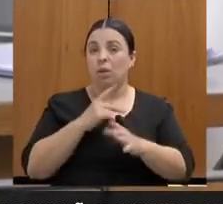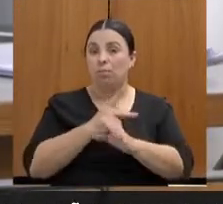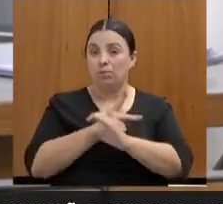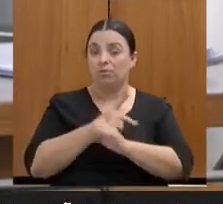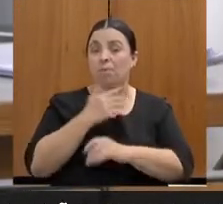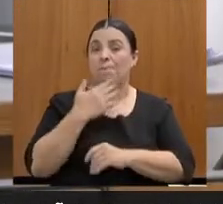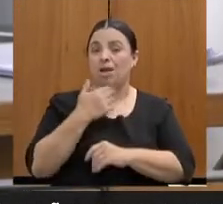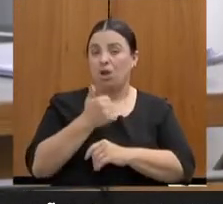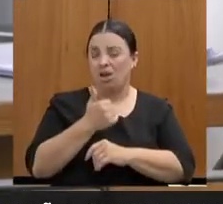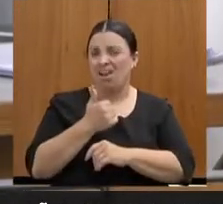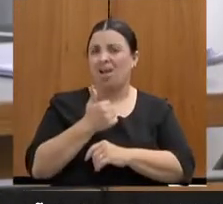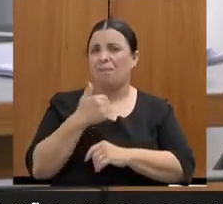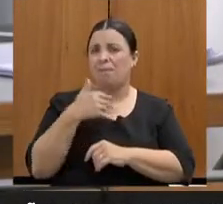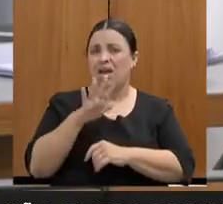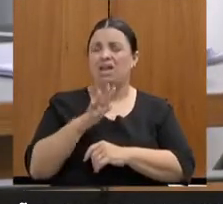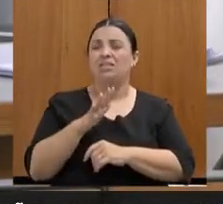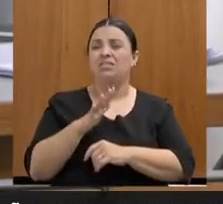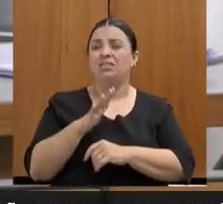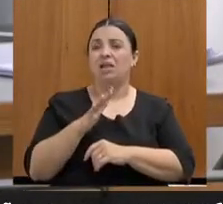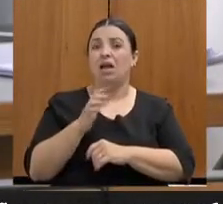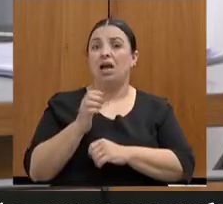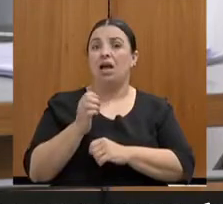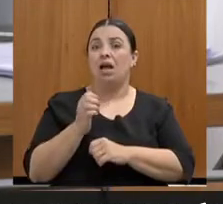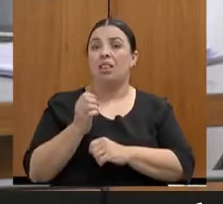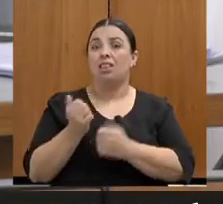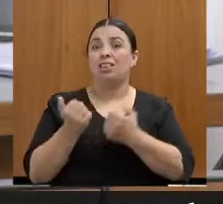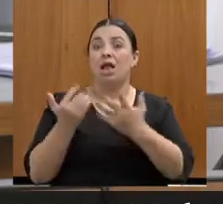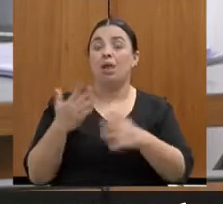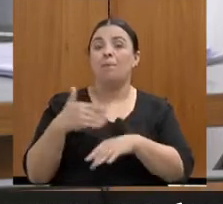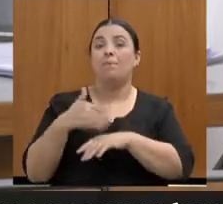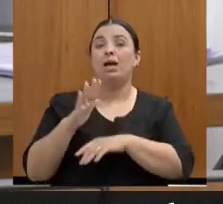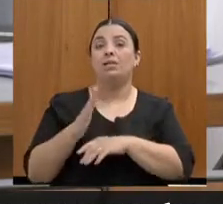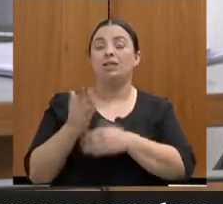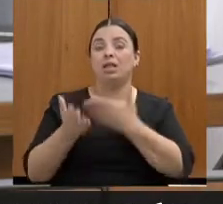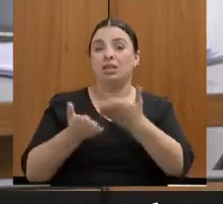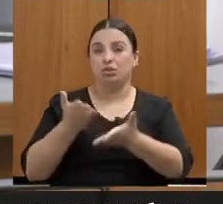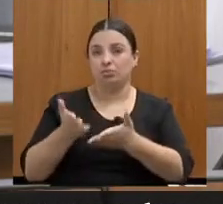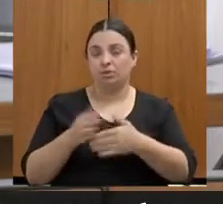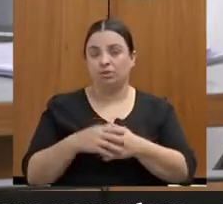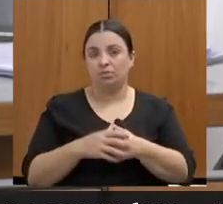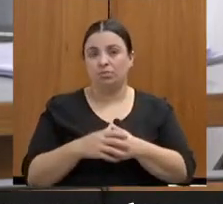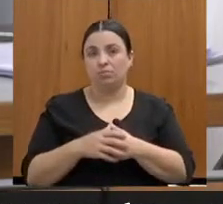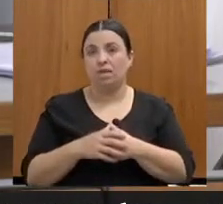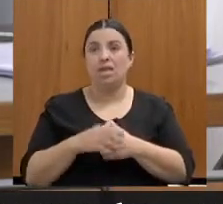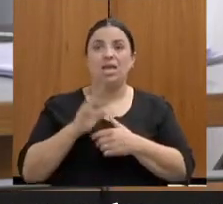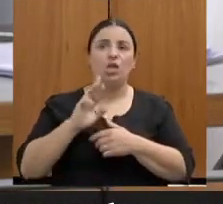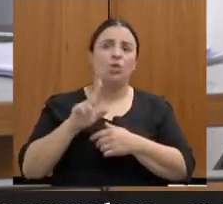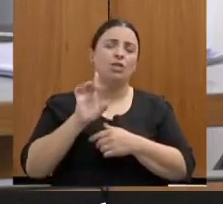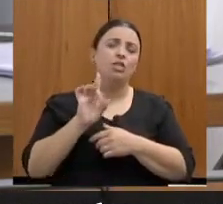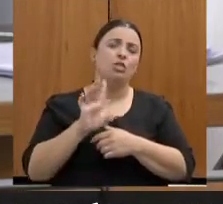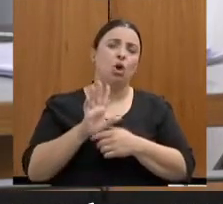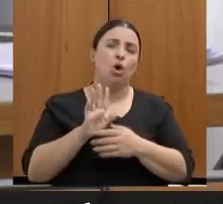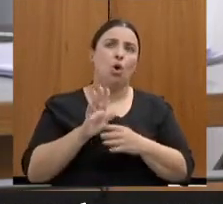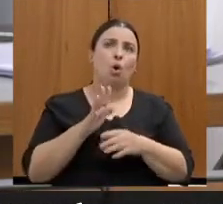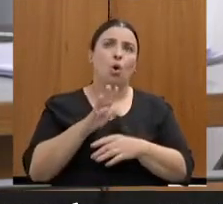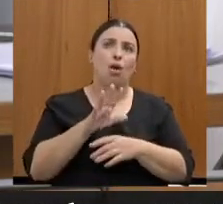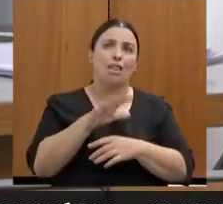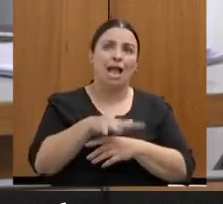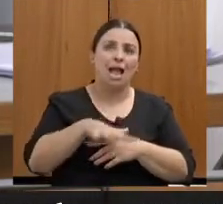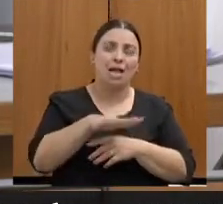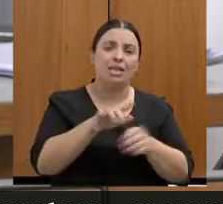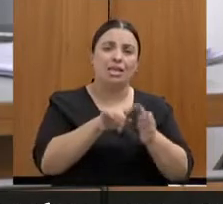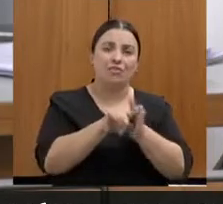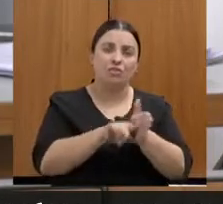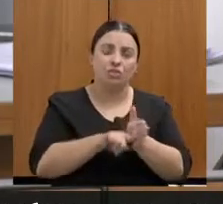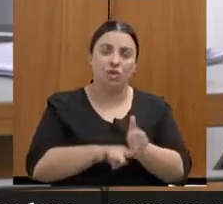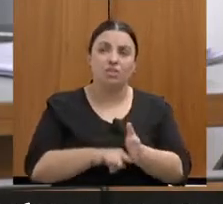reclamações, inclusive, elas são da nossa prestação de serviço que não são relativos à investigação, como, por exemplo, a nossa prestação de